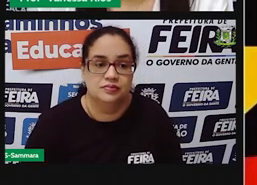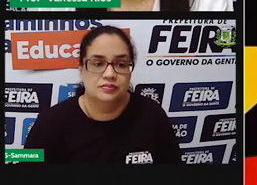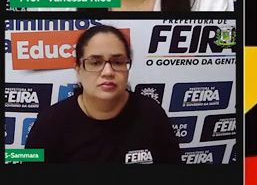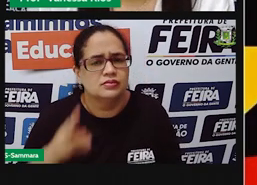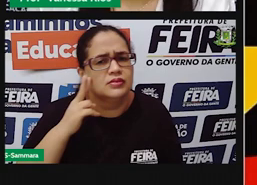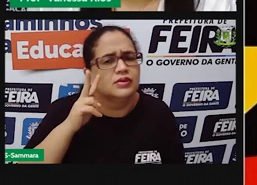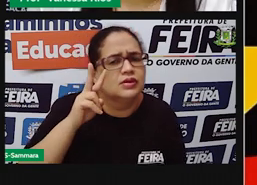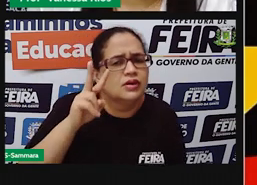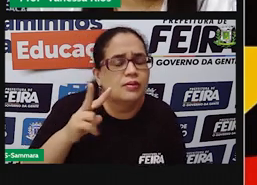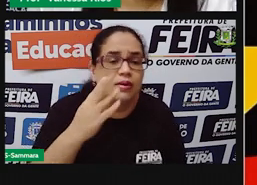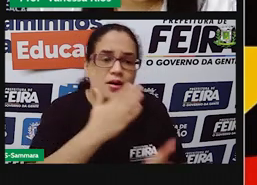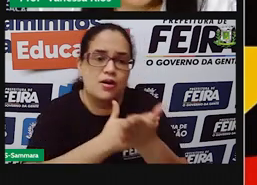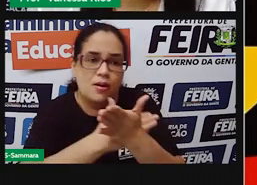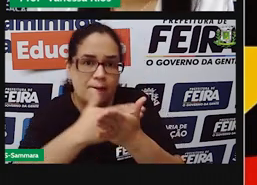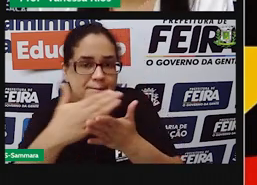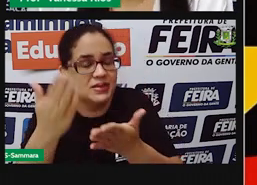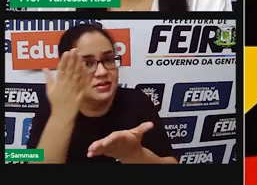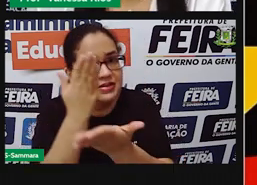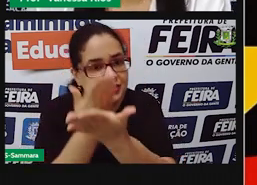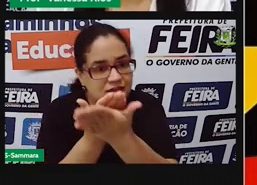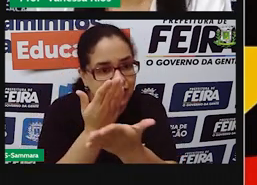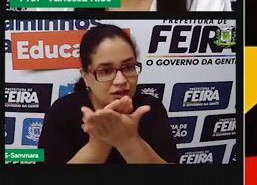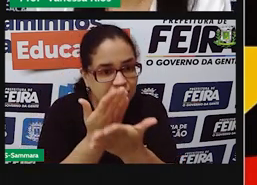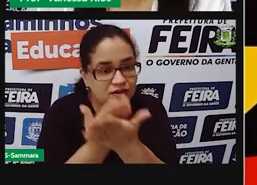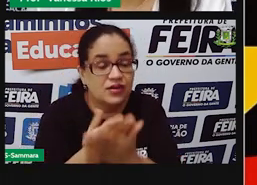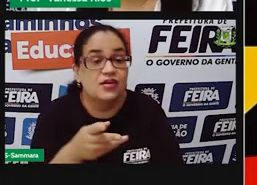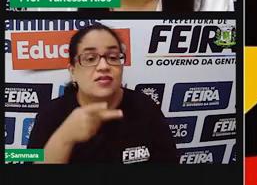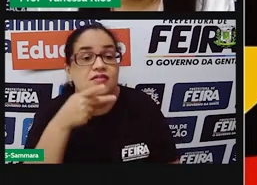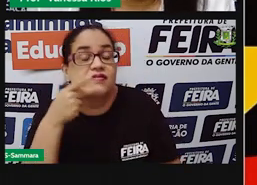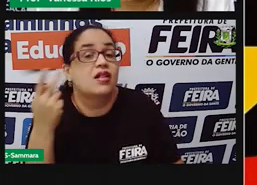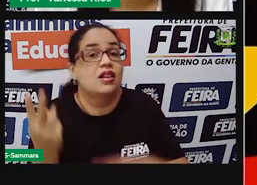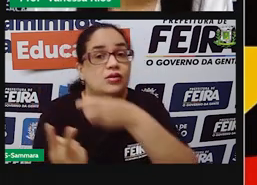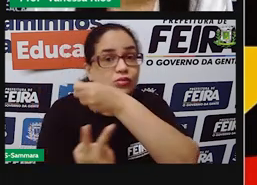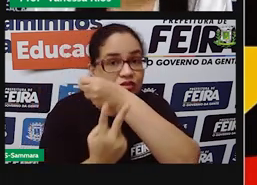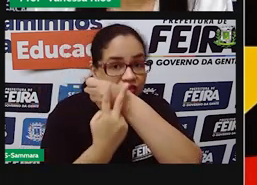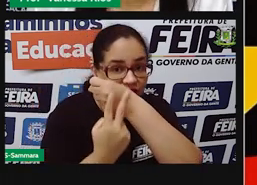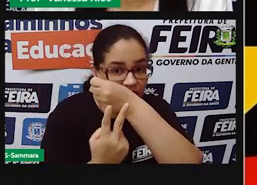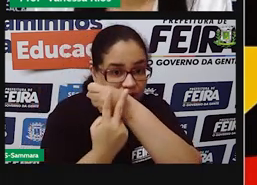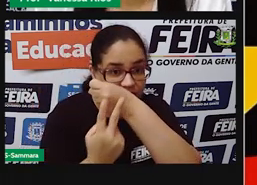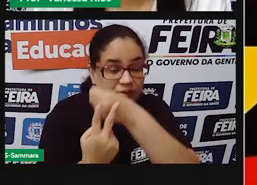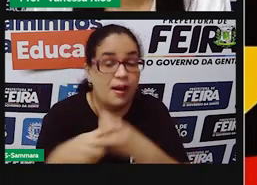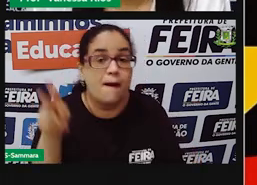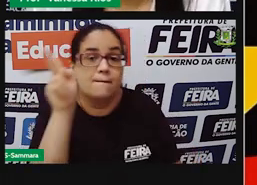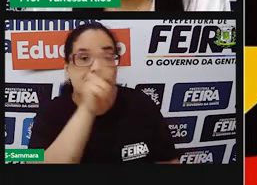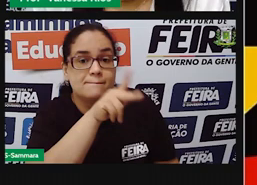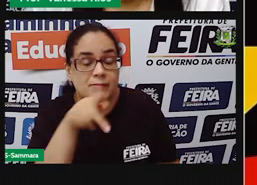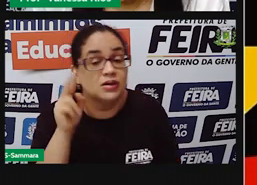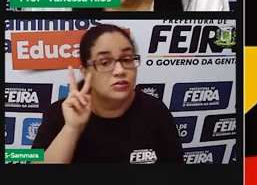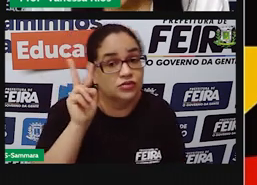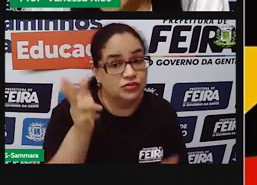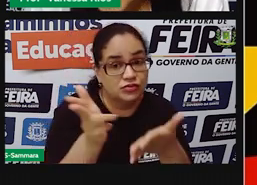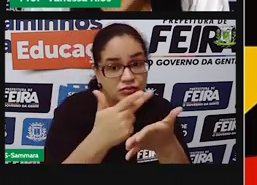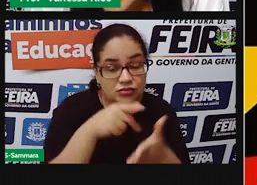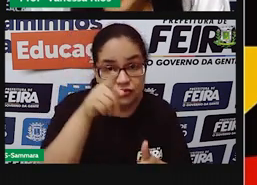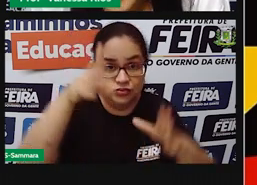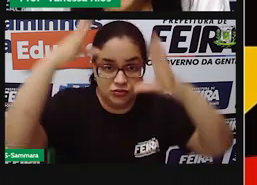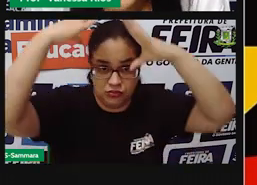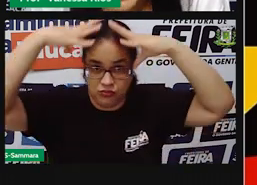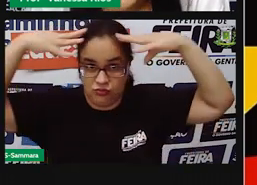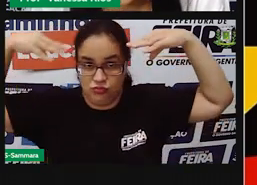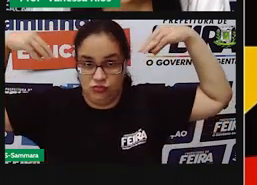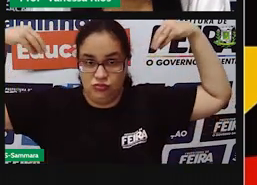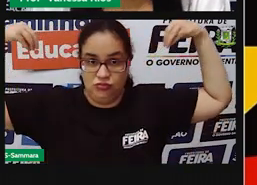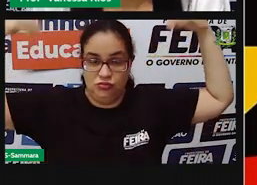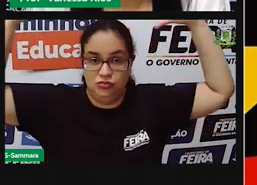Mas aí, para começar essa aula, né? Falando aí sobre o verbo, a Pró colocou essa imagem aí de Luiz